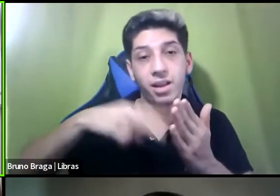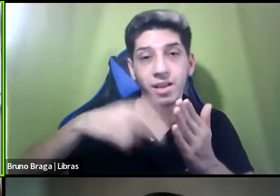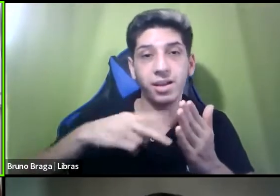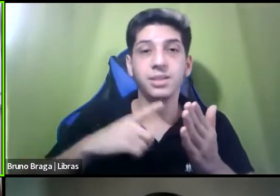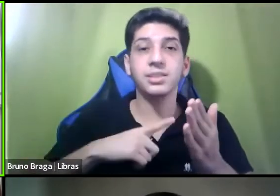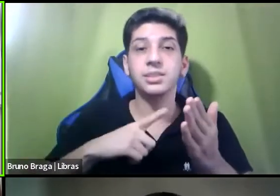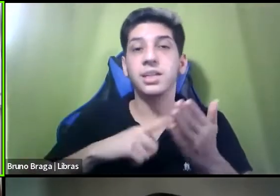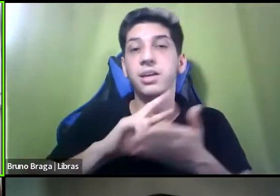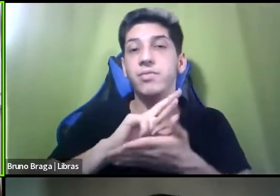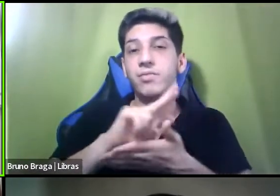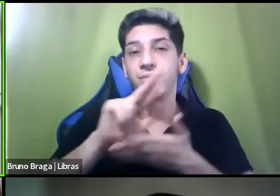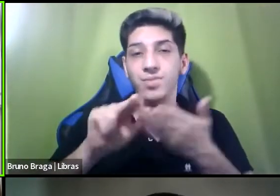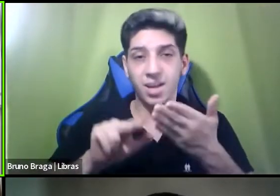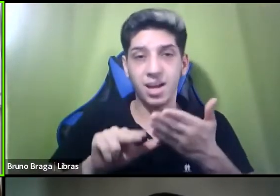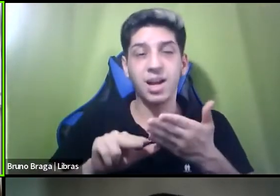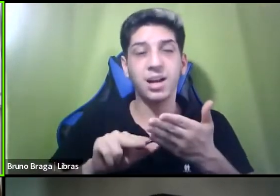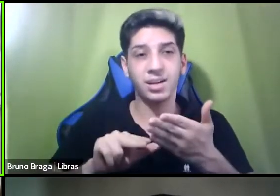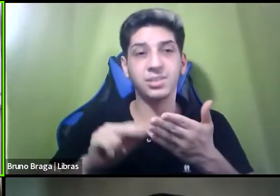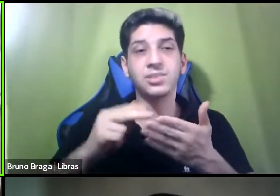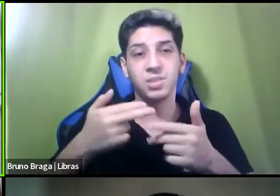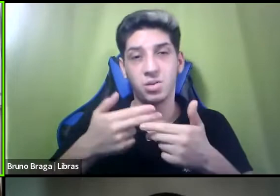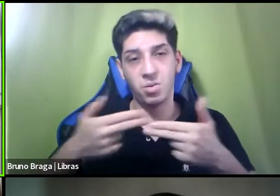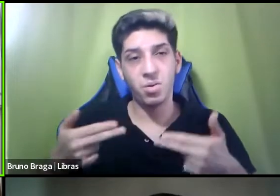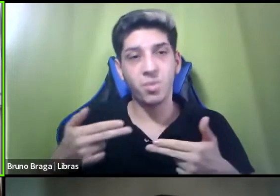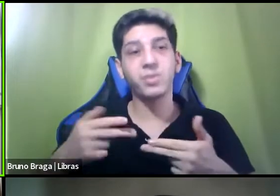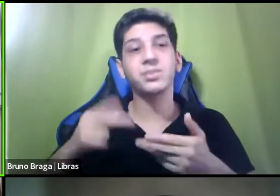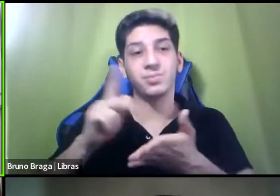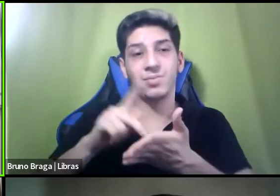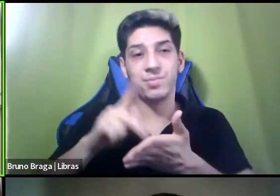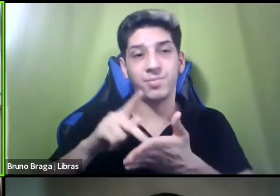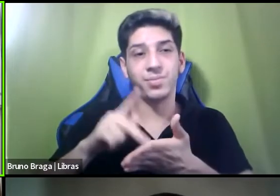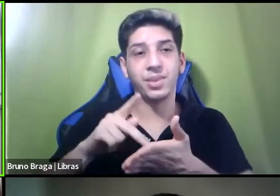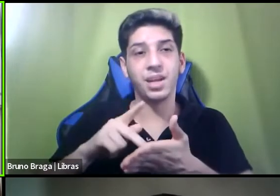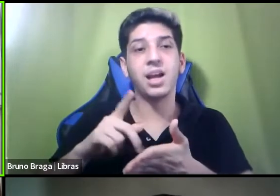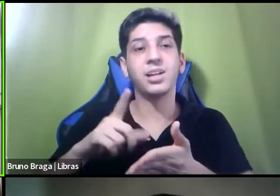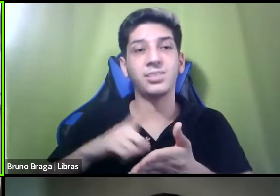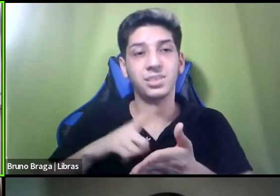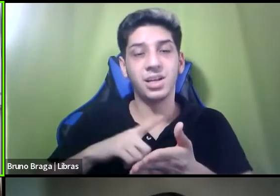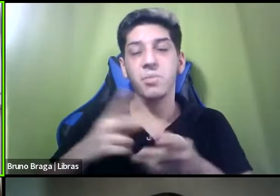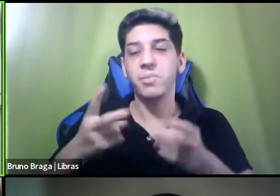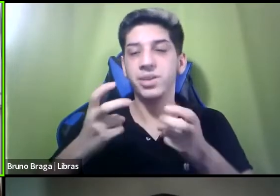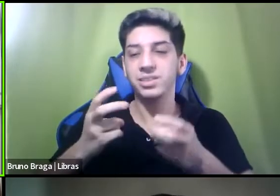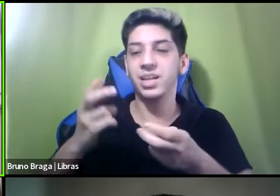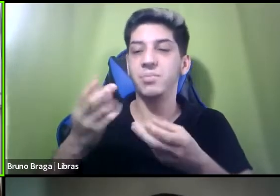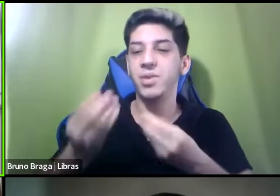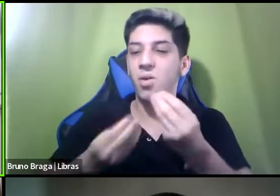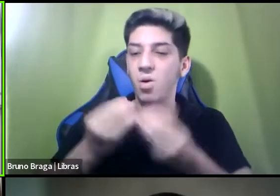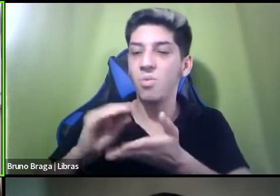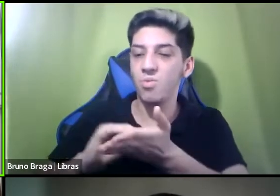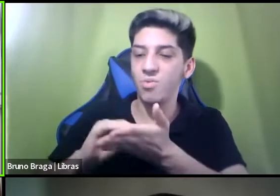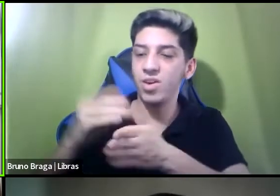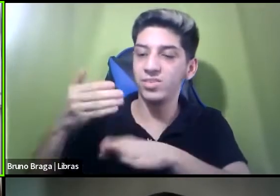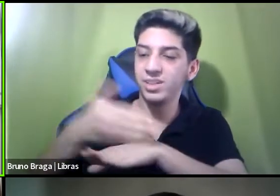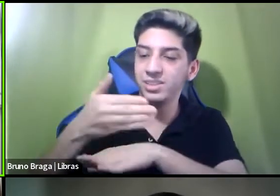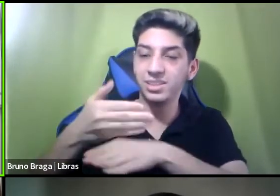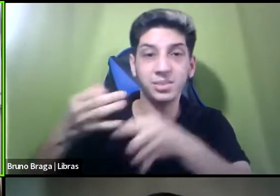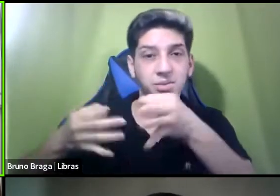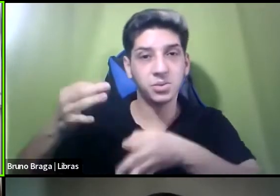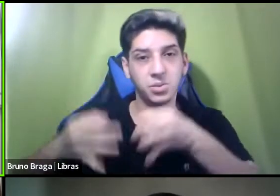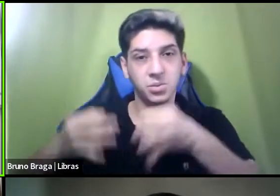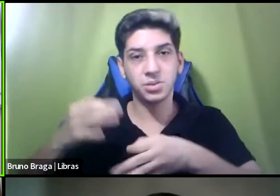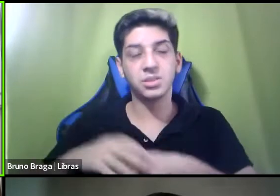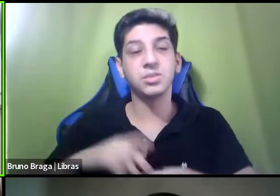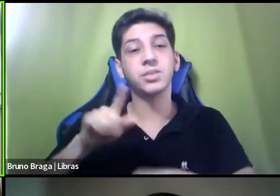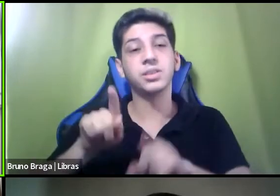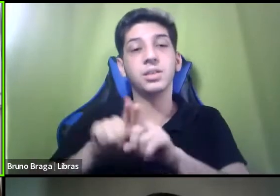situações que realmente geram essa falta de acesso à justiça e aí você também tem